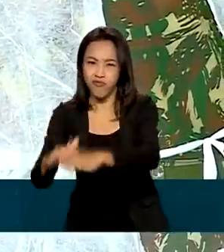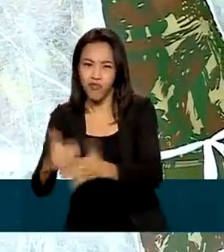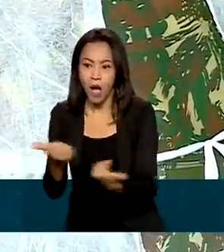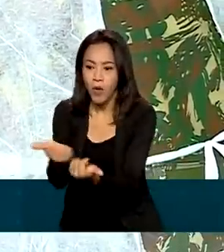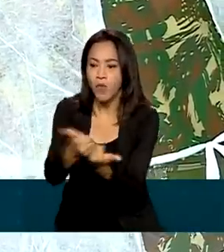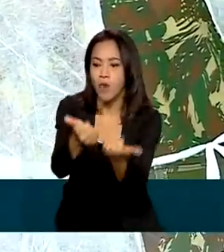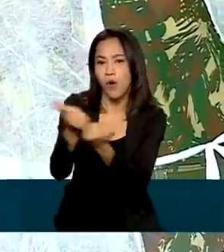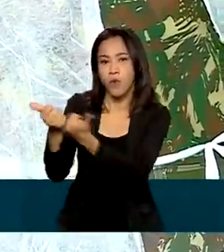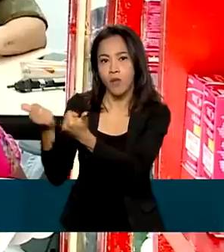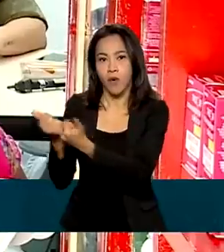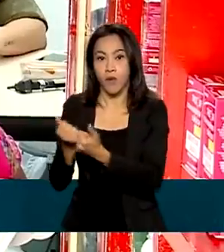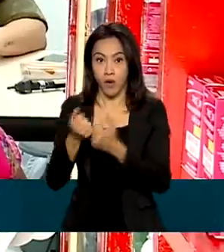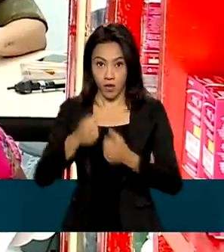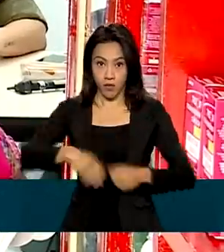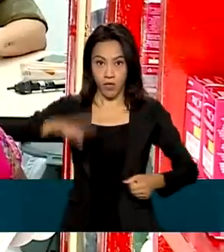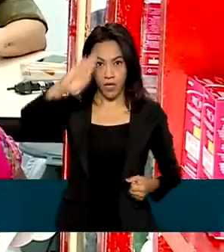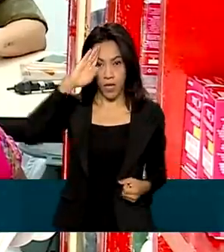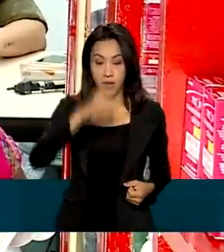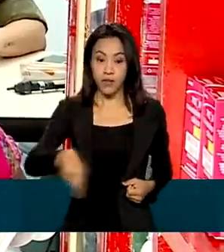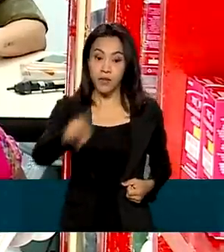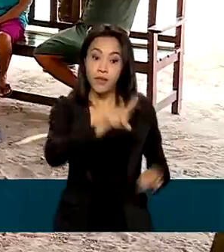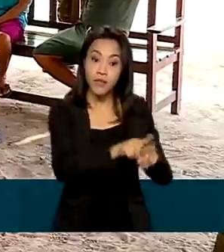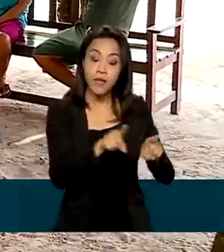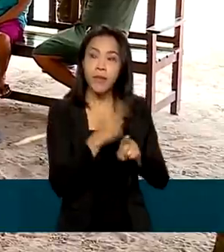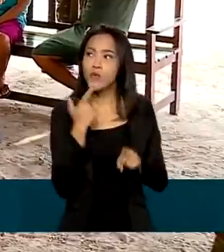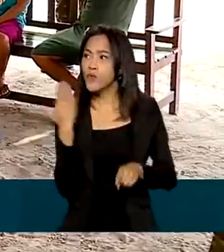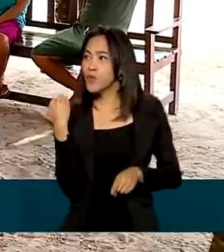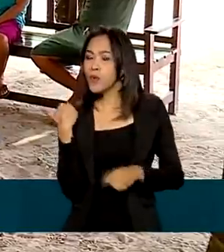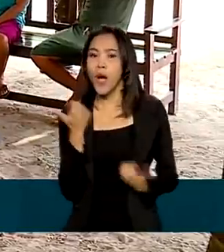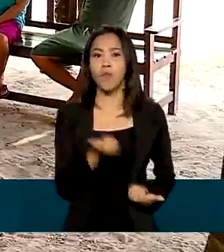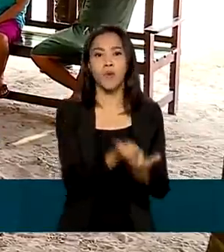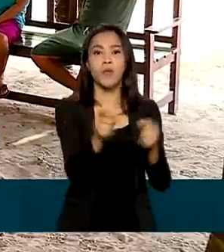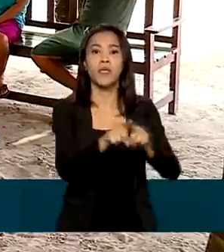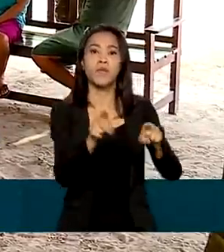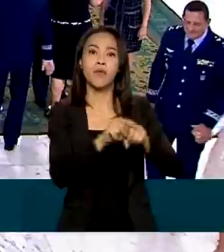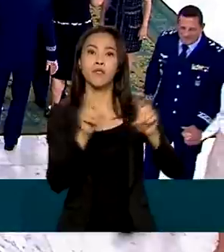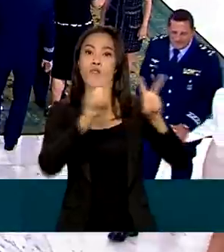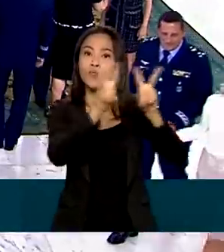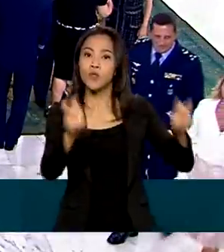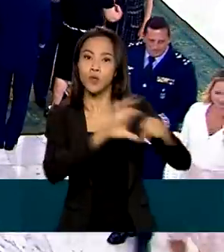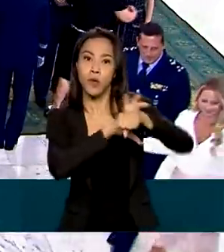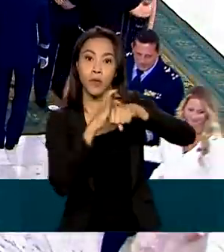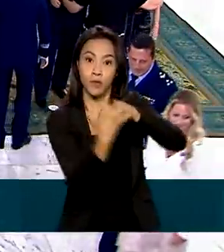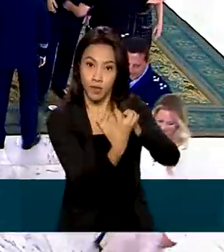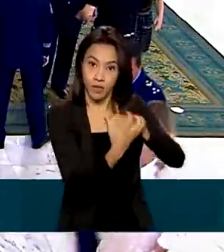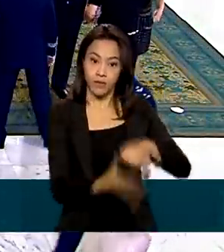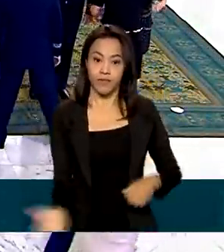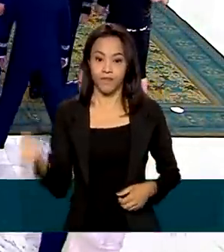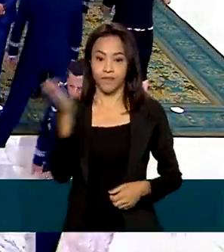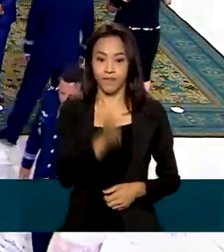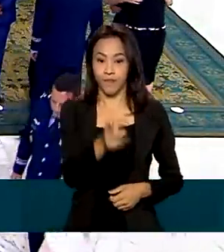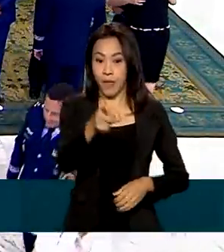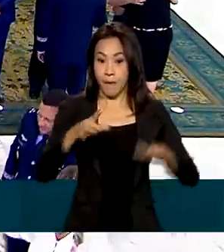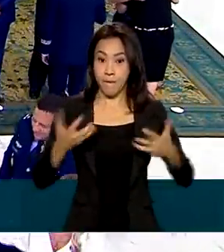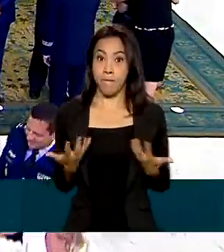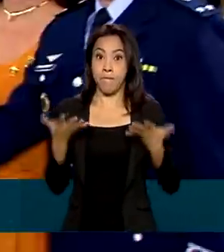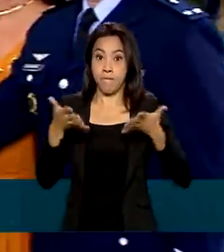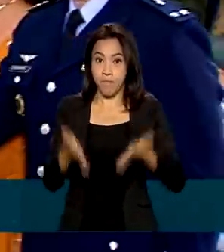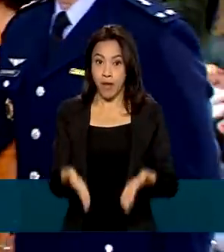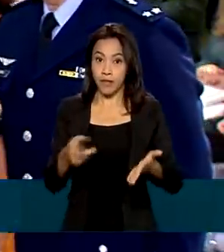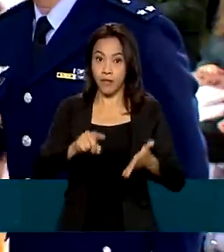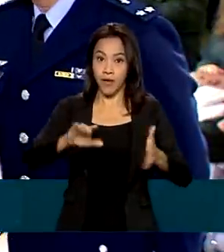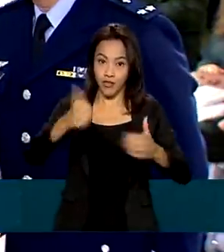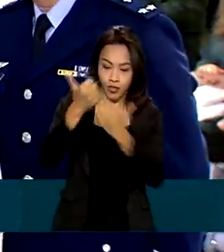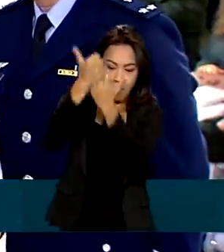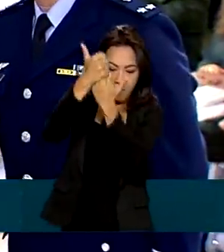recentemente, atuaram no combate à pandemia de covid-19 em todo o país. Ao participar no Palácio do Planalto da cerimônia de